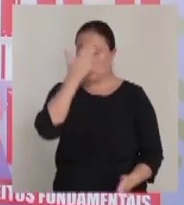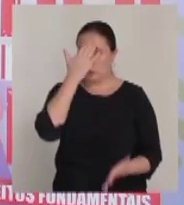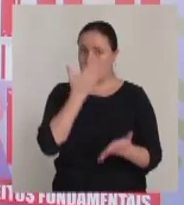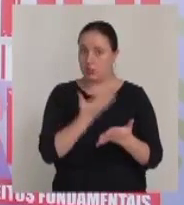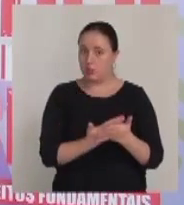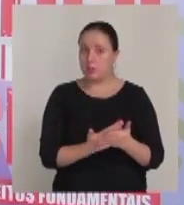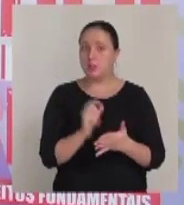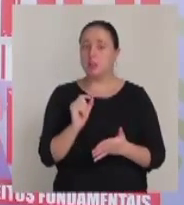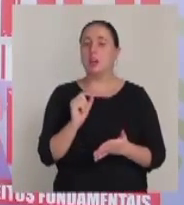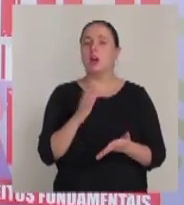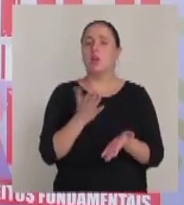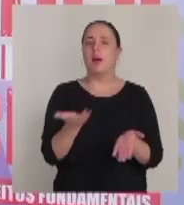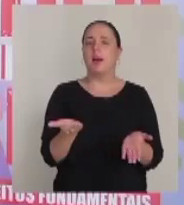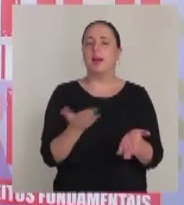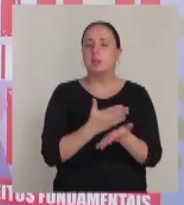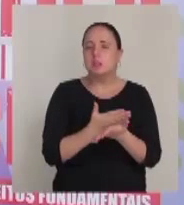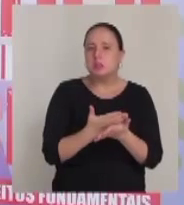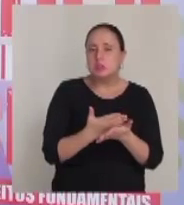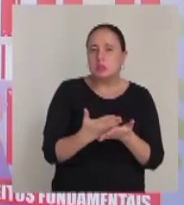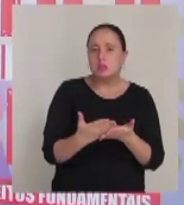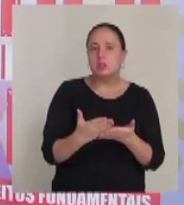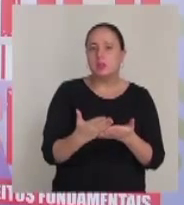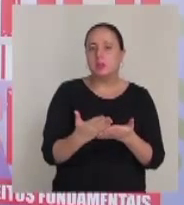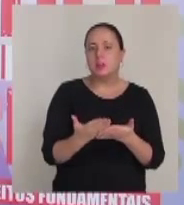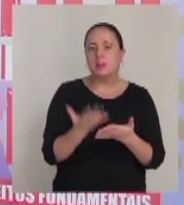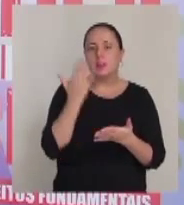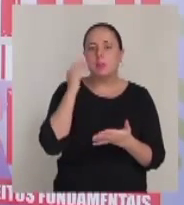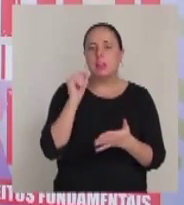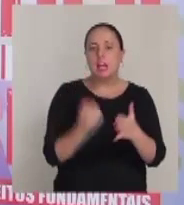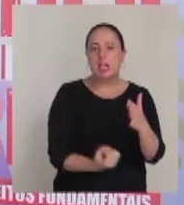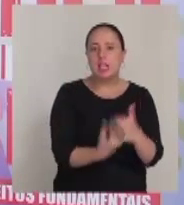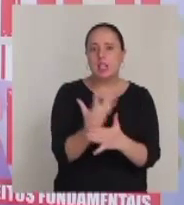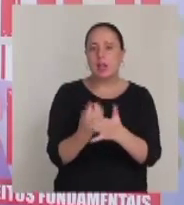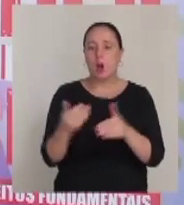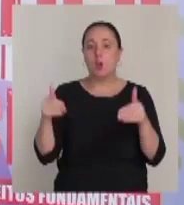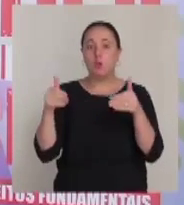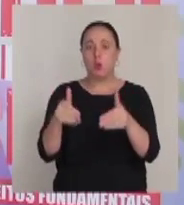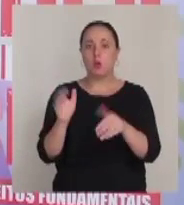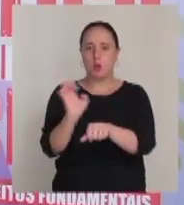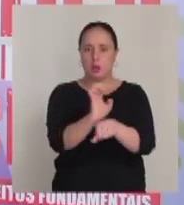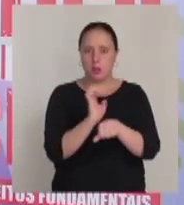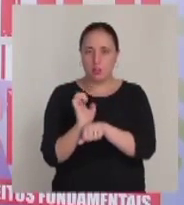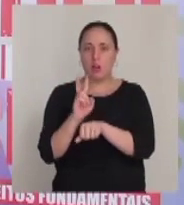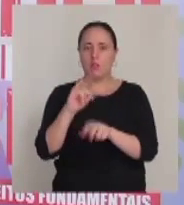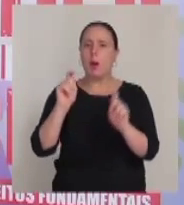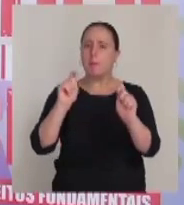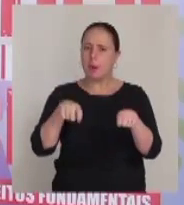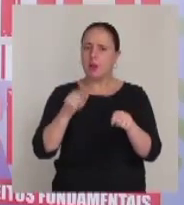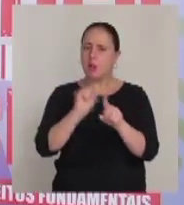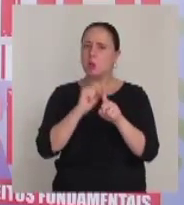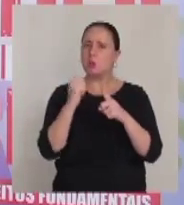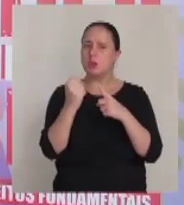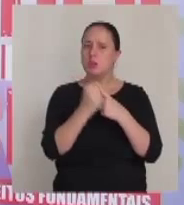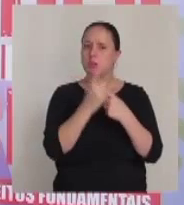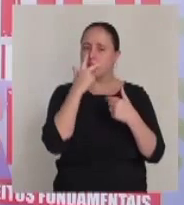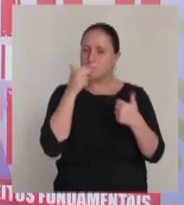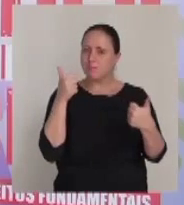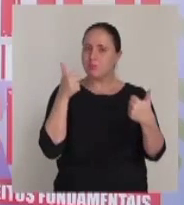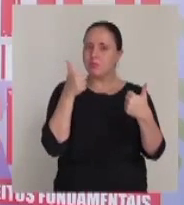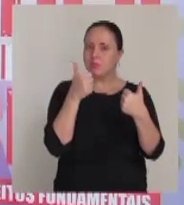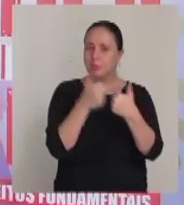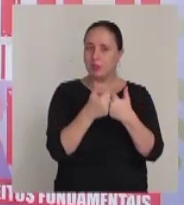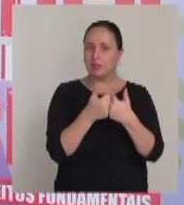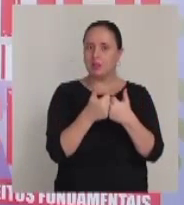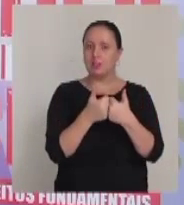que a iniciativa, no sentido de criar fóruns estaduais, vai permitir que a sociedade se aproxime dessa